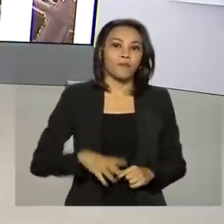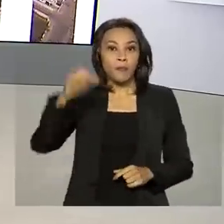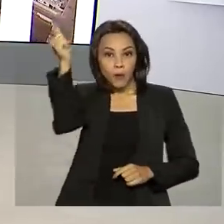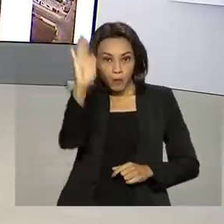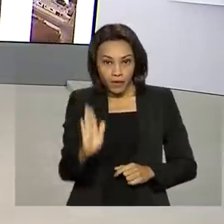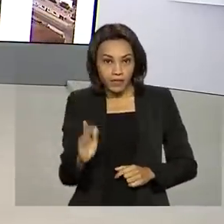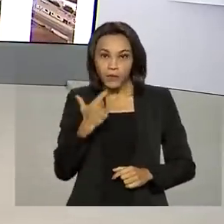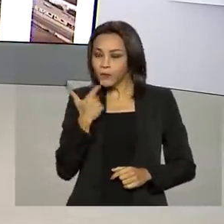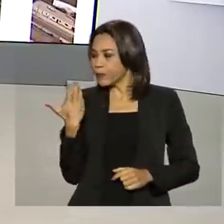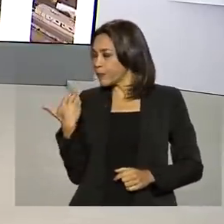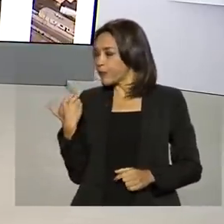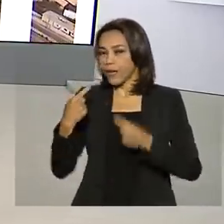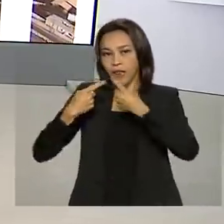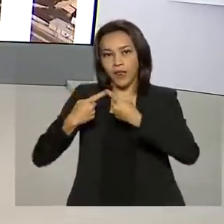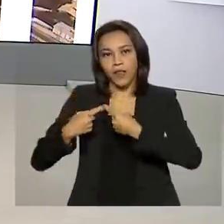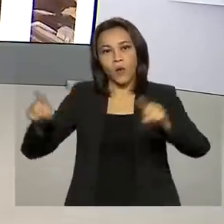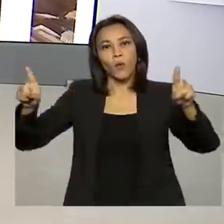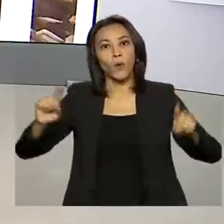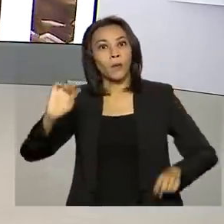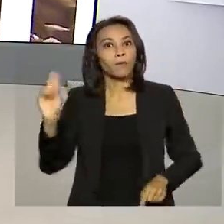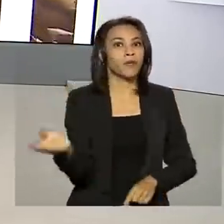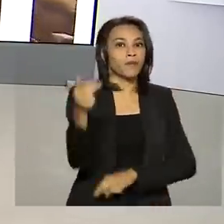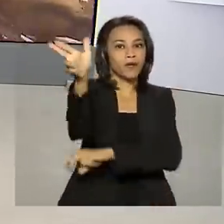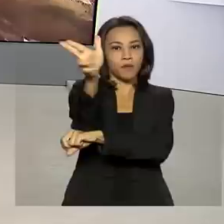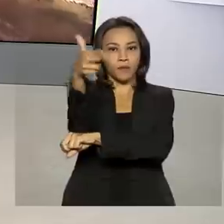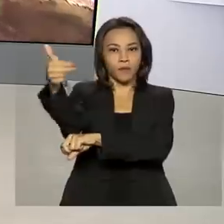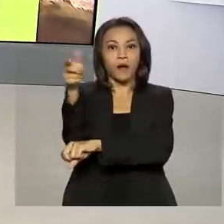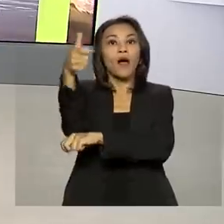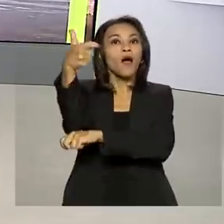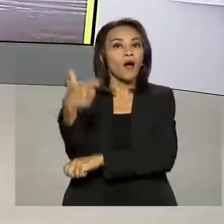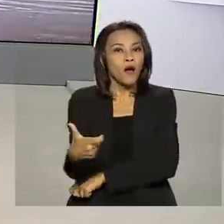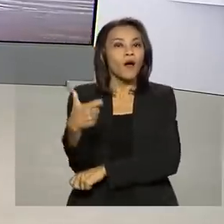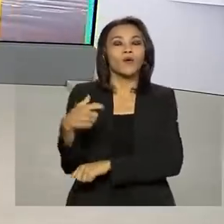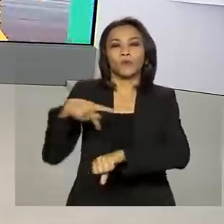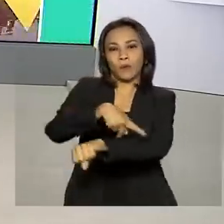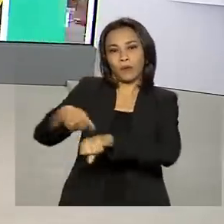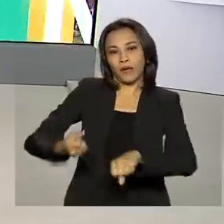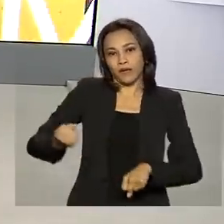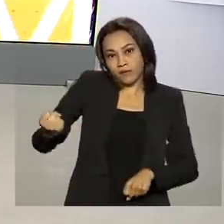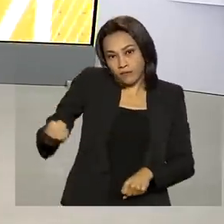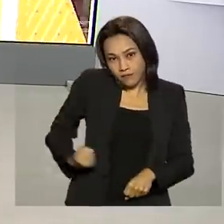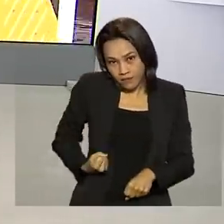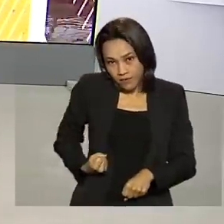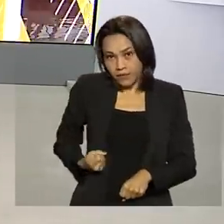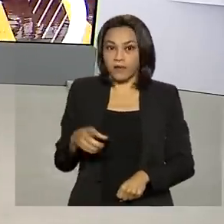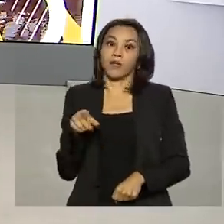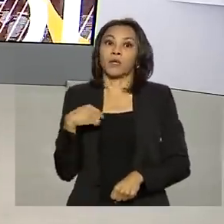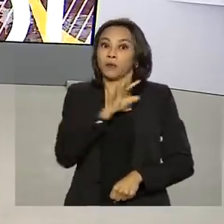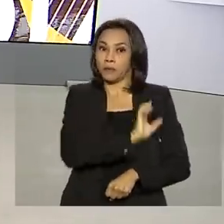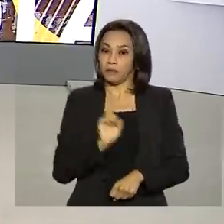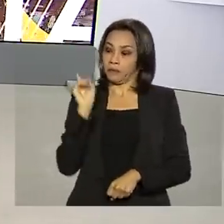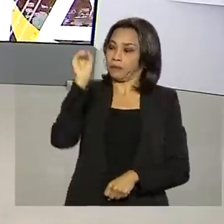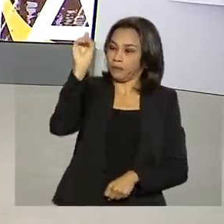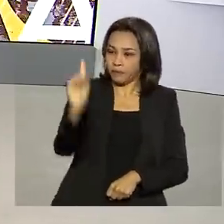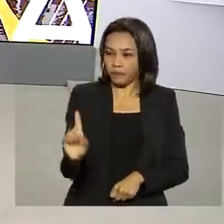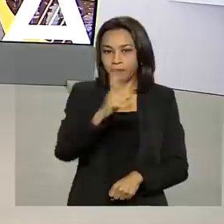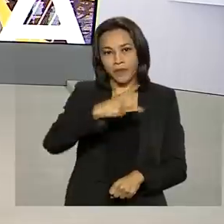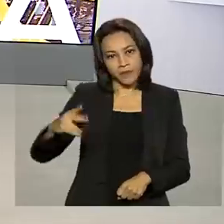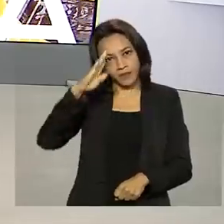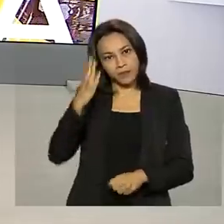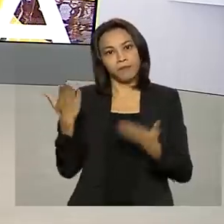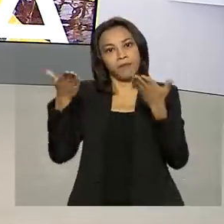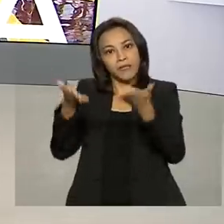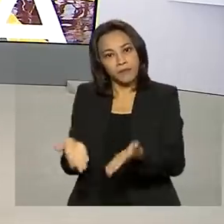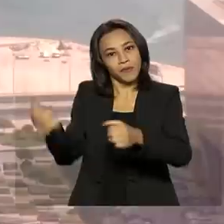inaugurou agora há pouco a primeira Embaixada no Reino do Bahrein. O presidente Jair Bolsonaro participou da cerimônia na capital